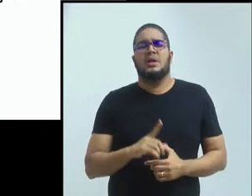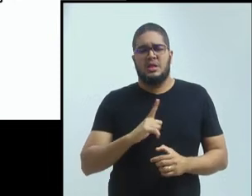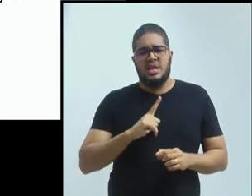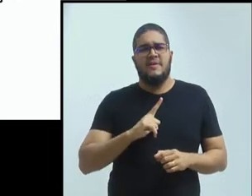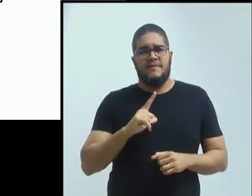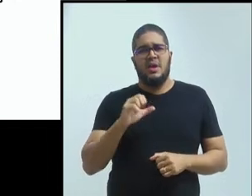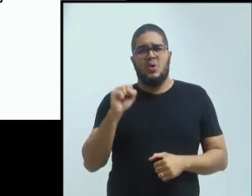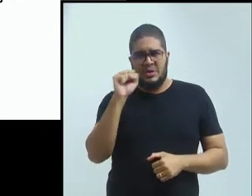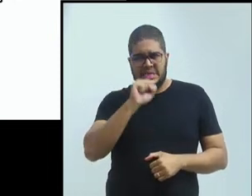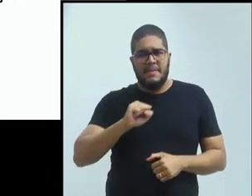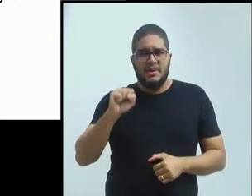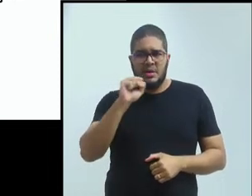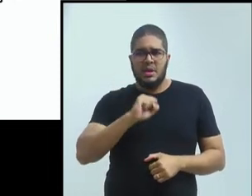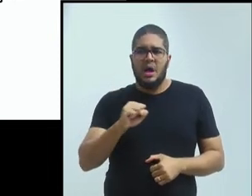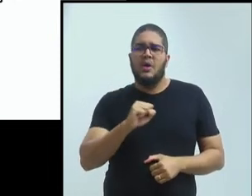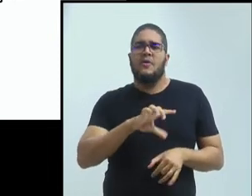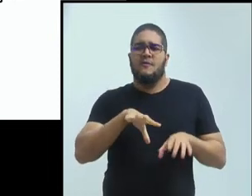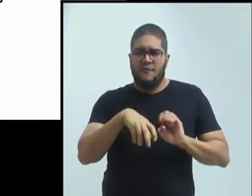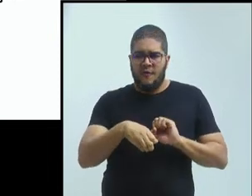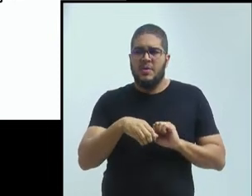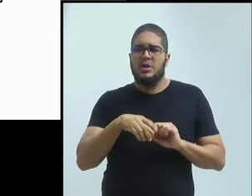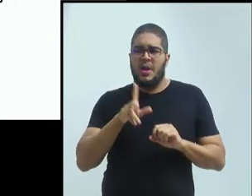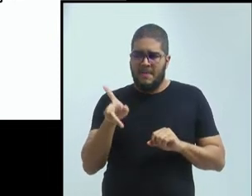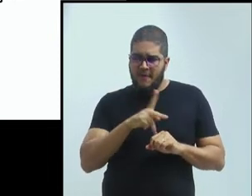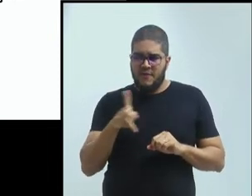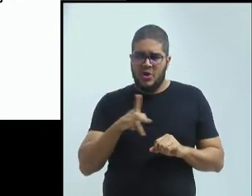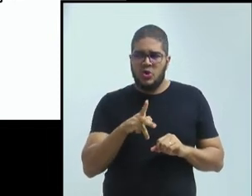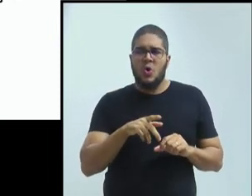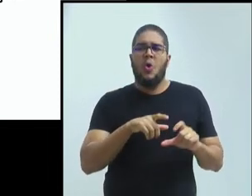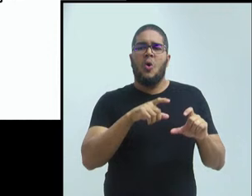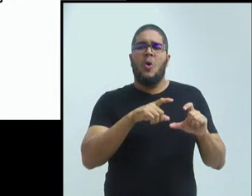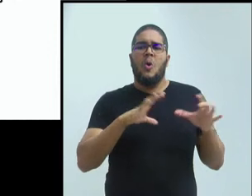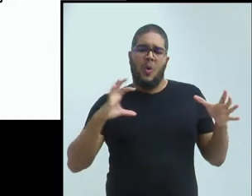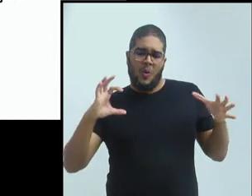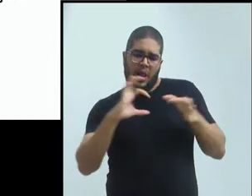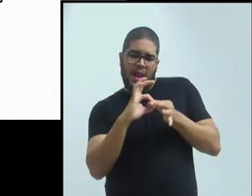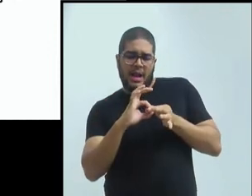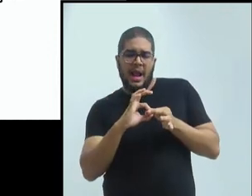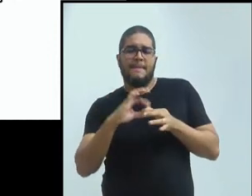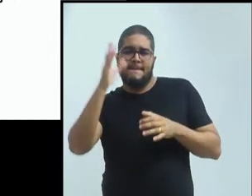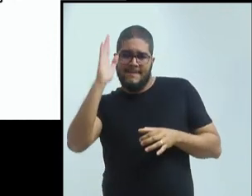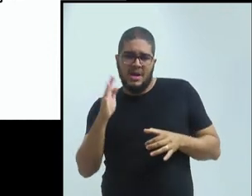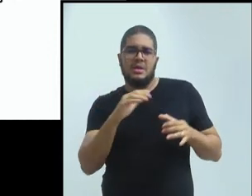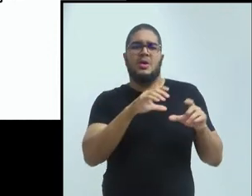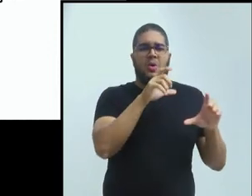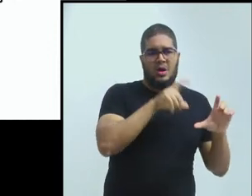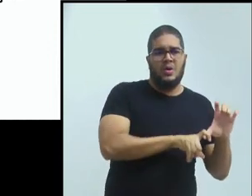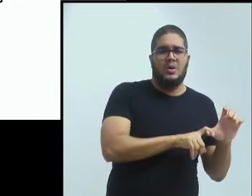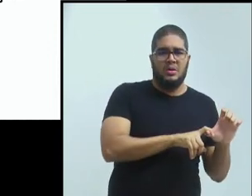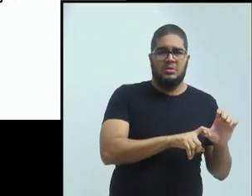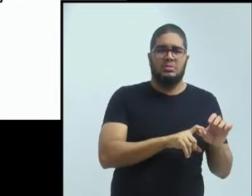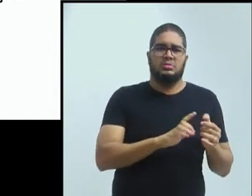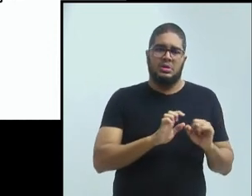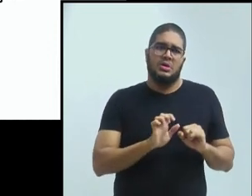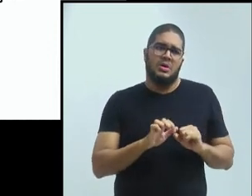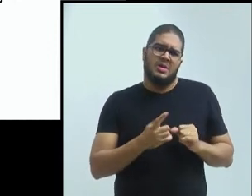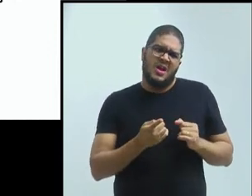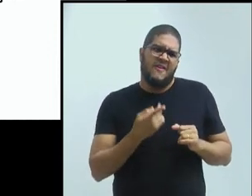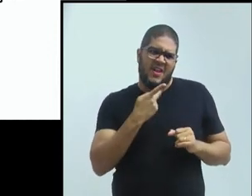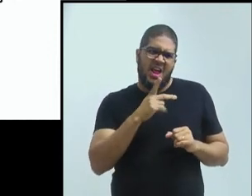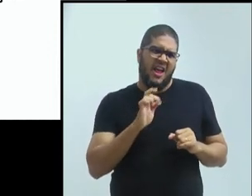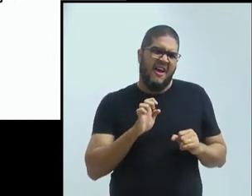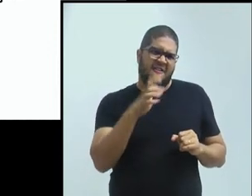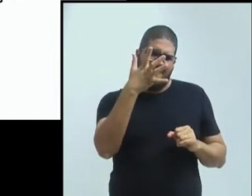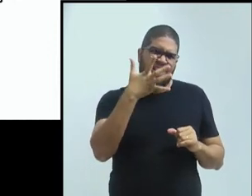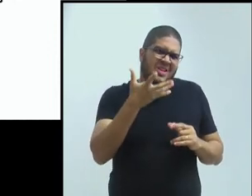de professores da Angola Brasil foi o evento... Eu coloco o evento aí, não tenho muito a dizer, exceto que, muitas vezes, o evento é o pretexto que a gente tem para ir para o